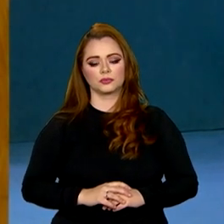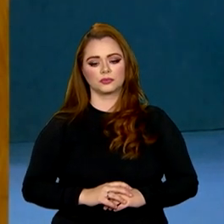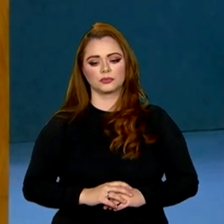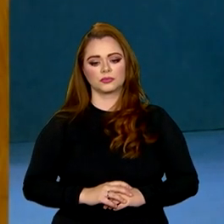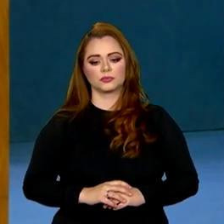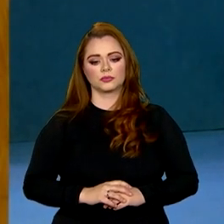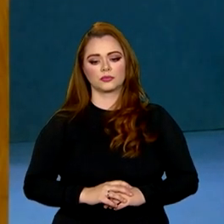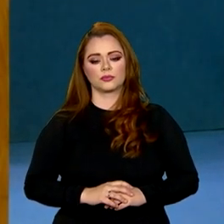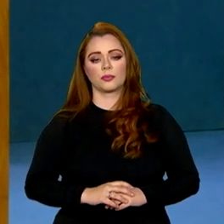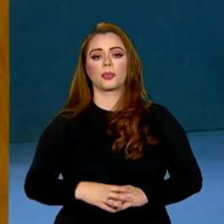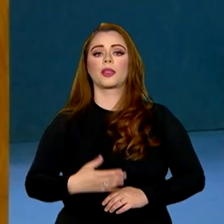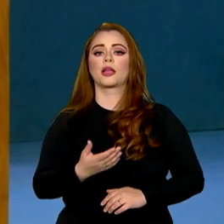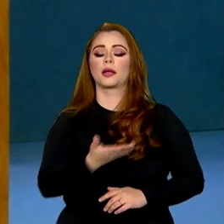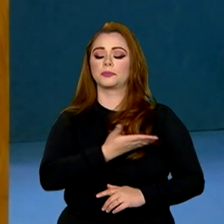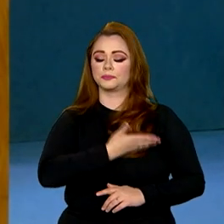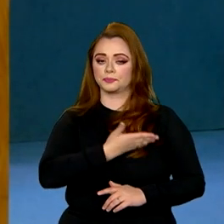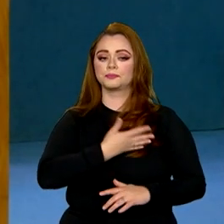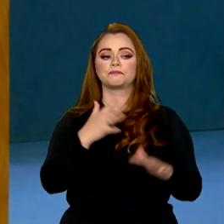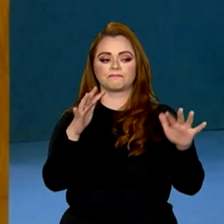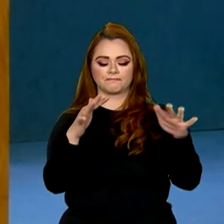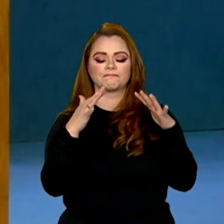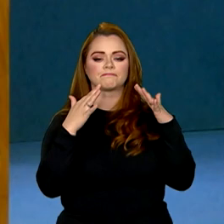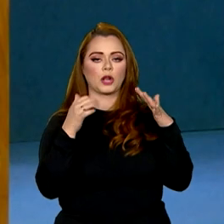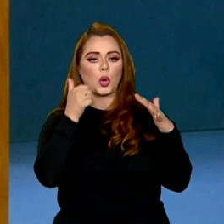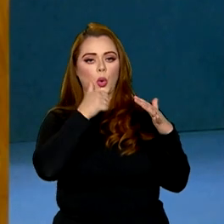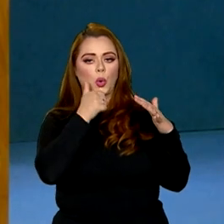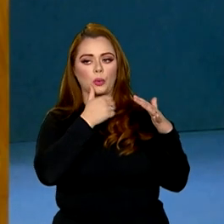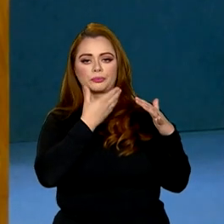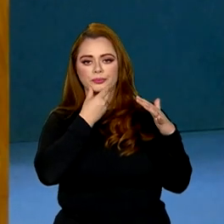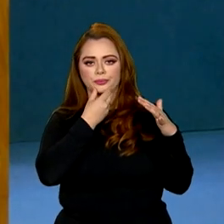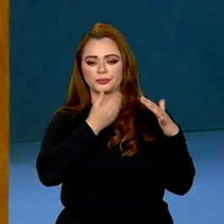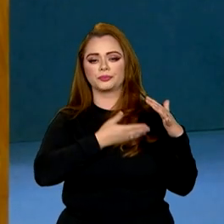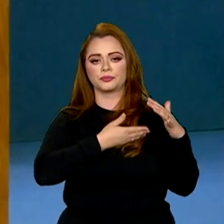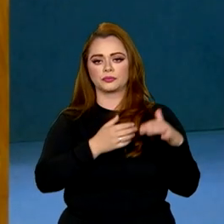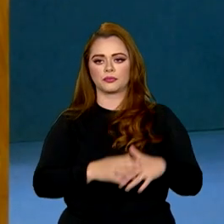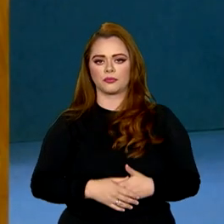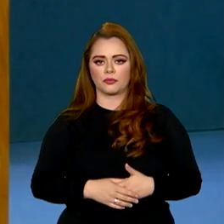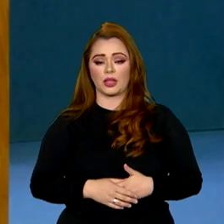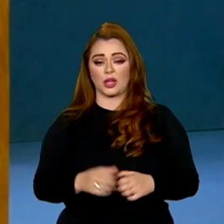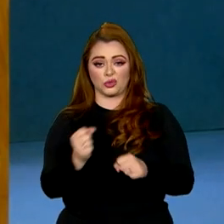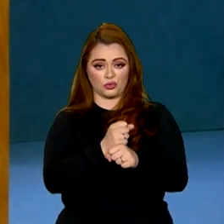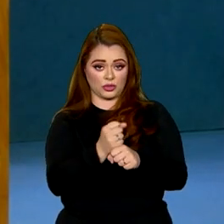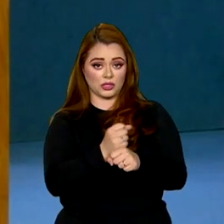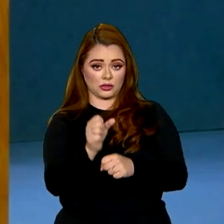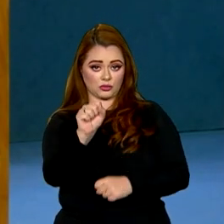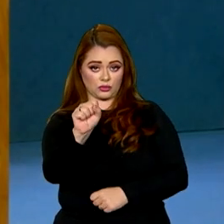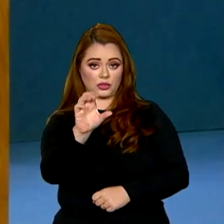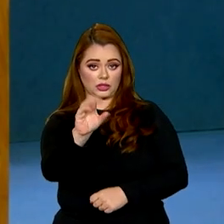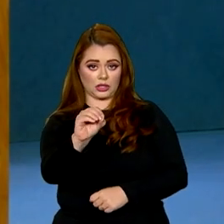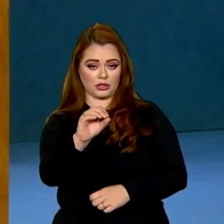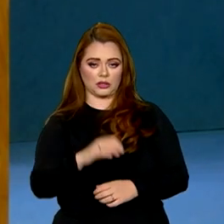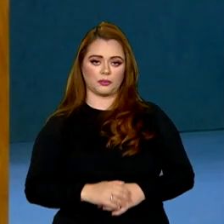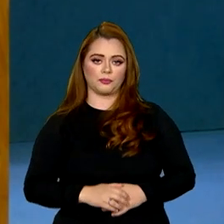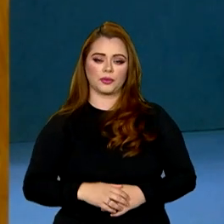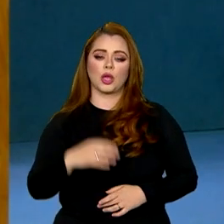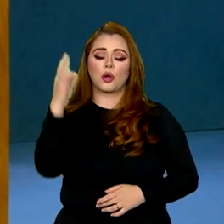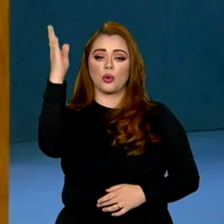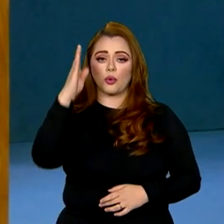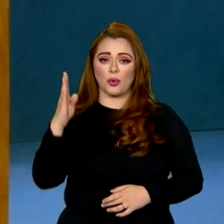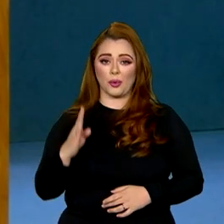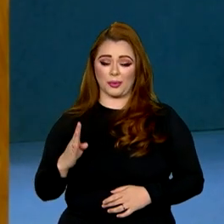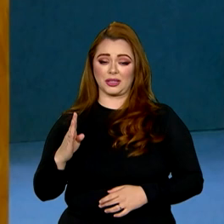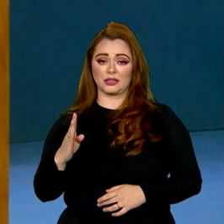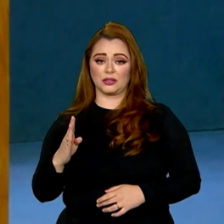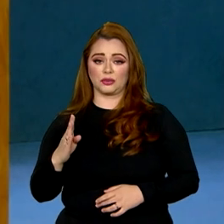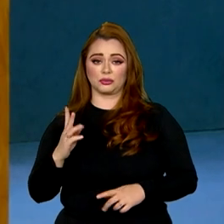Minhas amigas e meus amigos, na década de 80, o Brasil foi pioneiro na